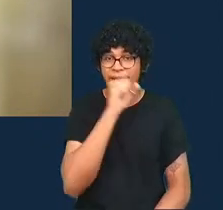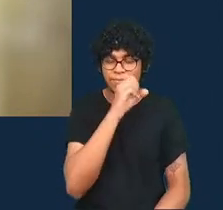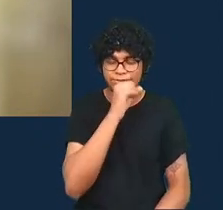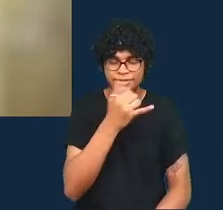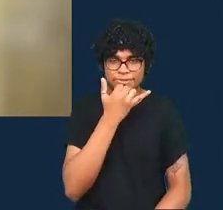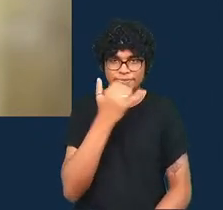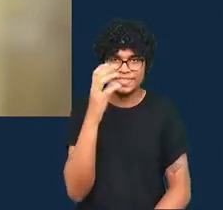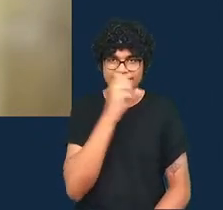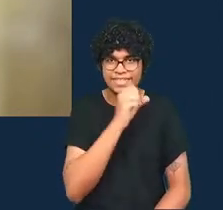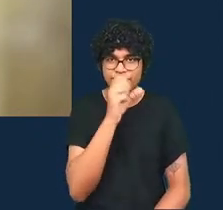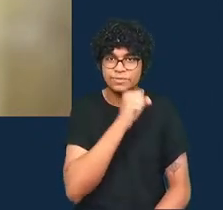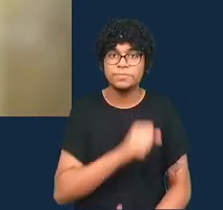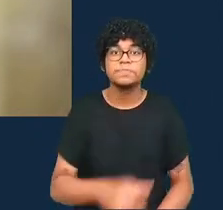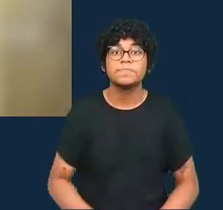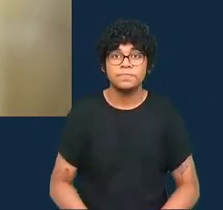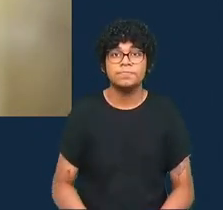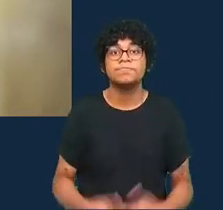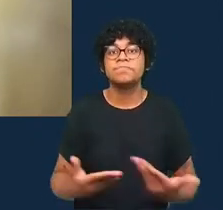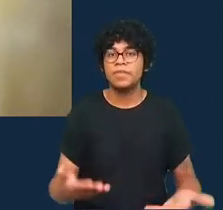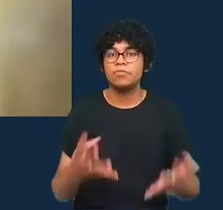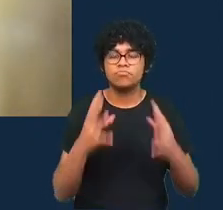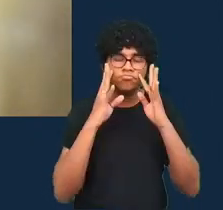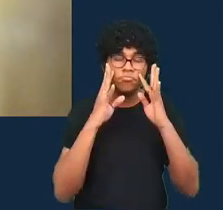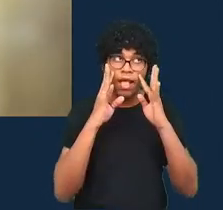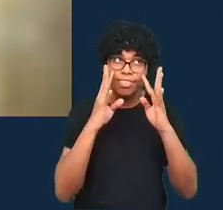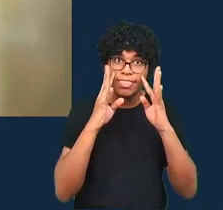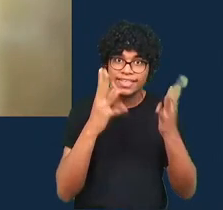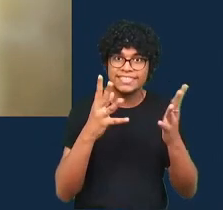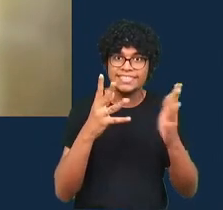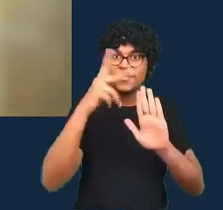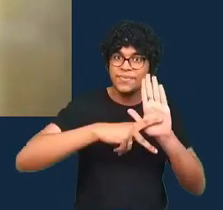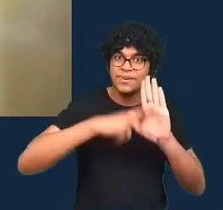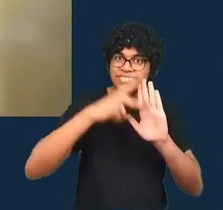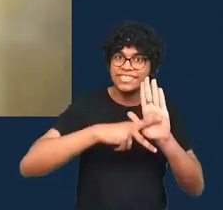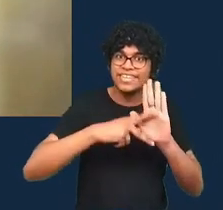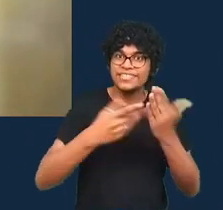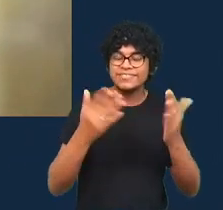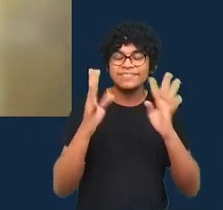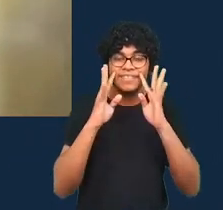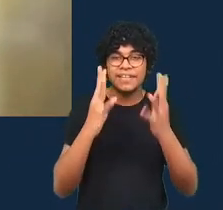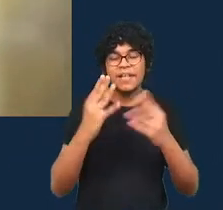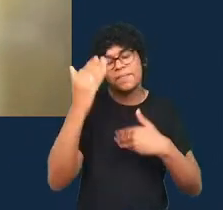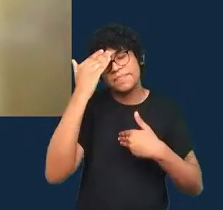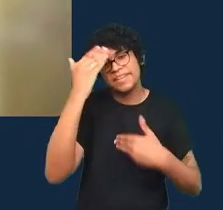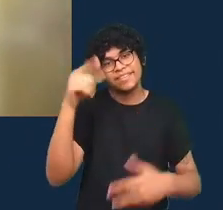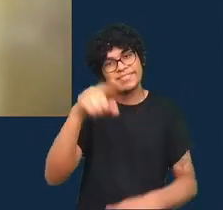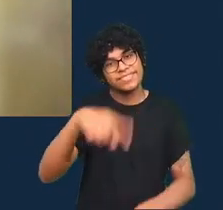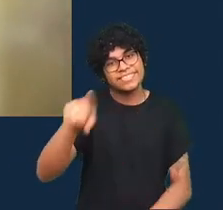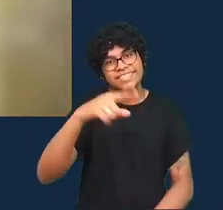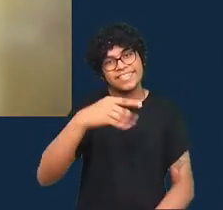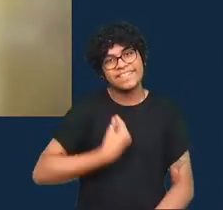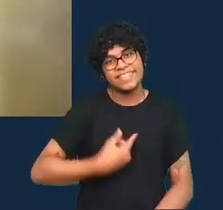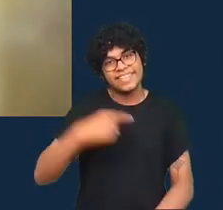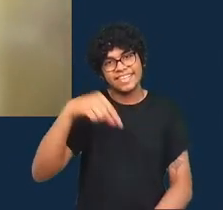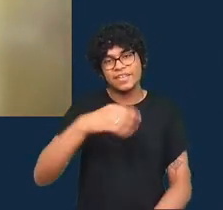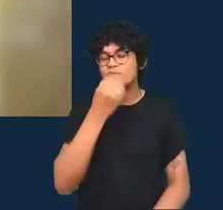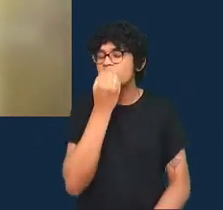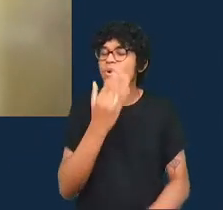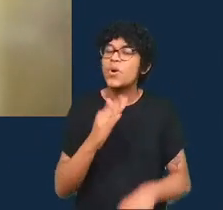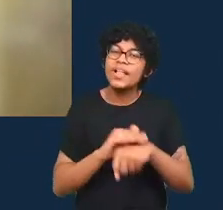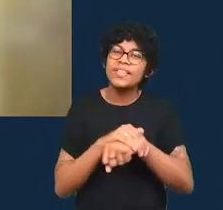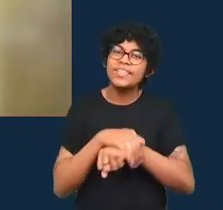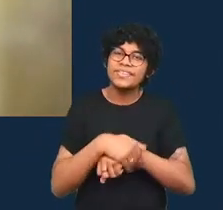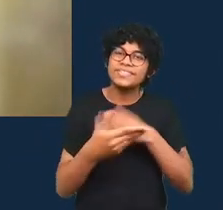programa mantenham-se ligados no programa e obrigada por estarem conosco boa noite a todos